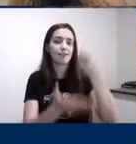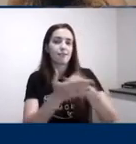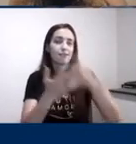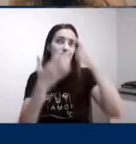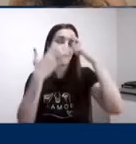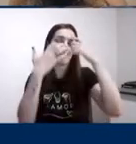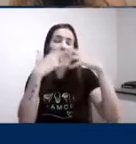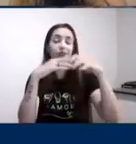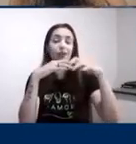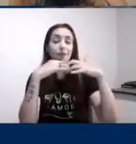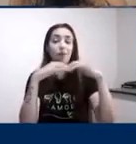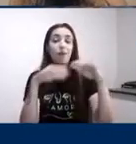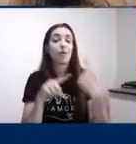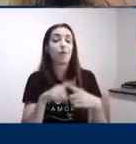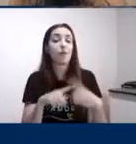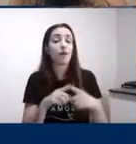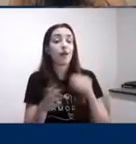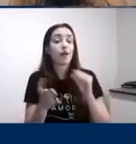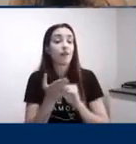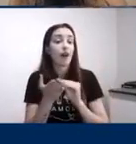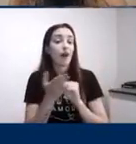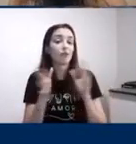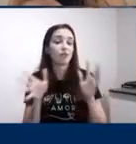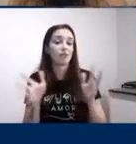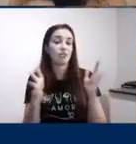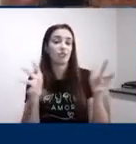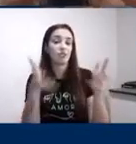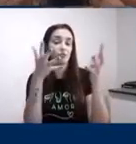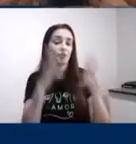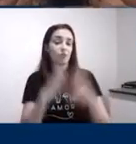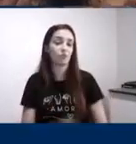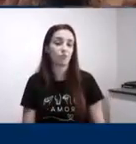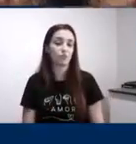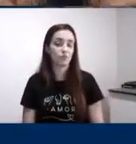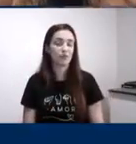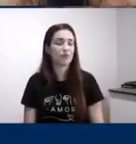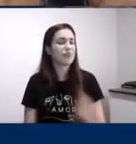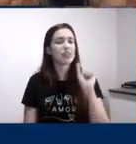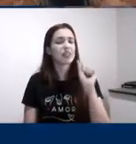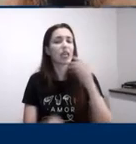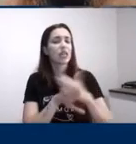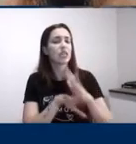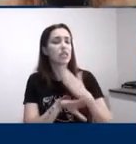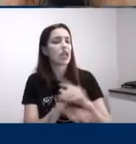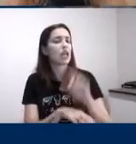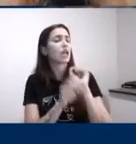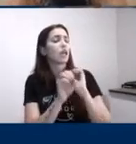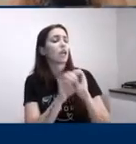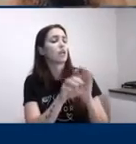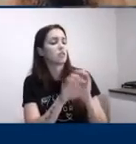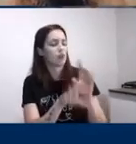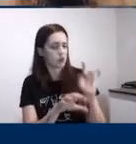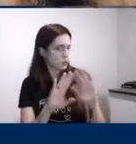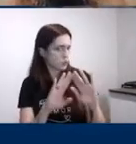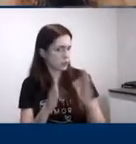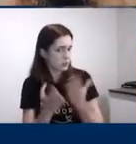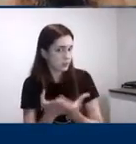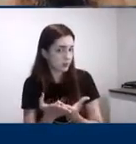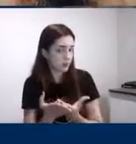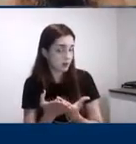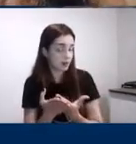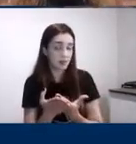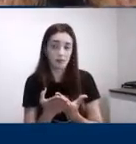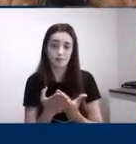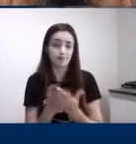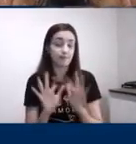porque não foram treinados para isso quem pode treinar quem pode ensinar a trabalhar essas habilidades